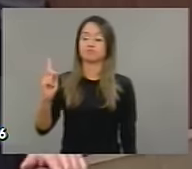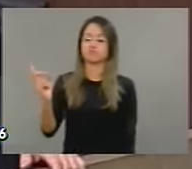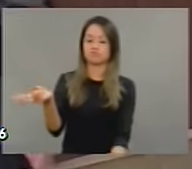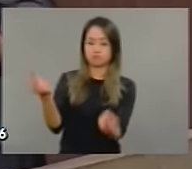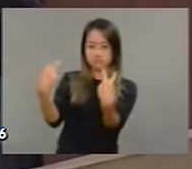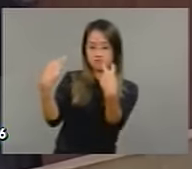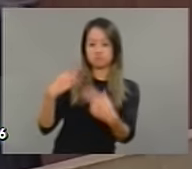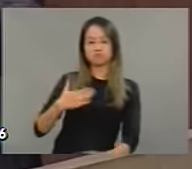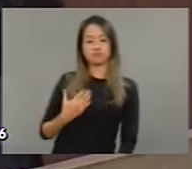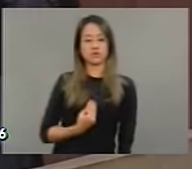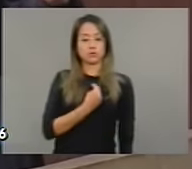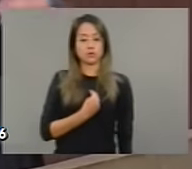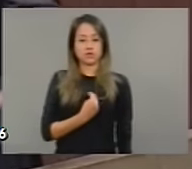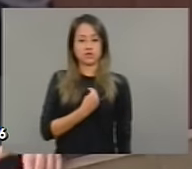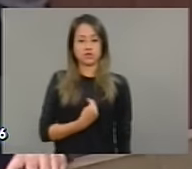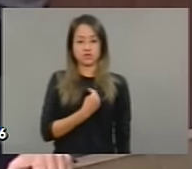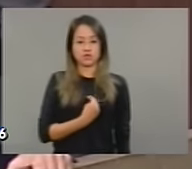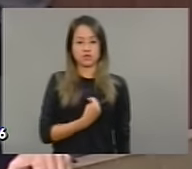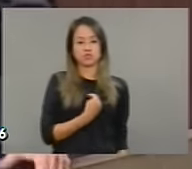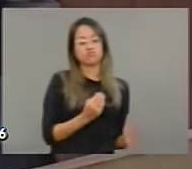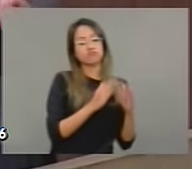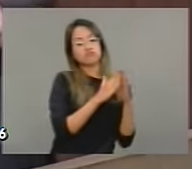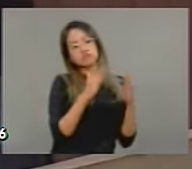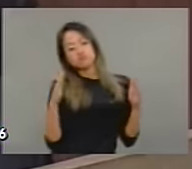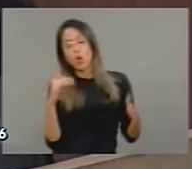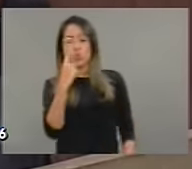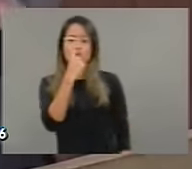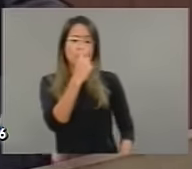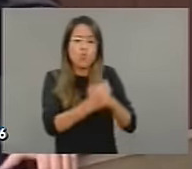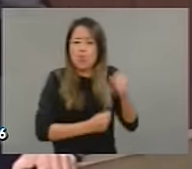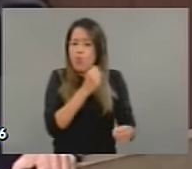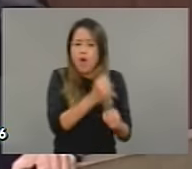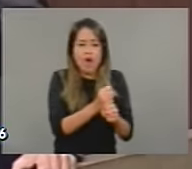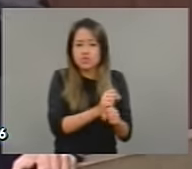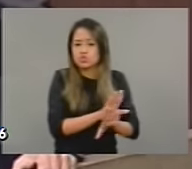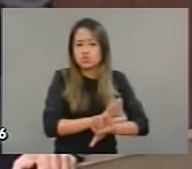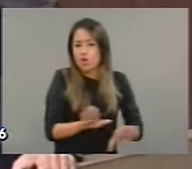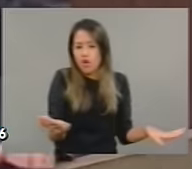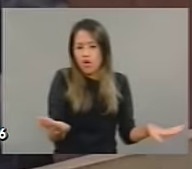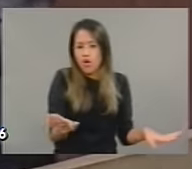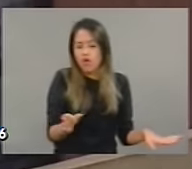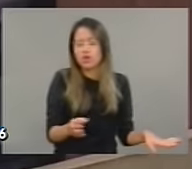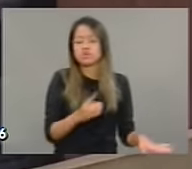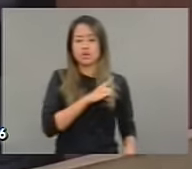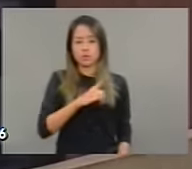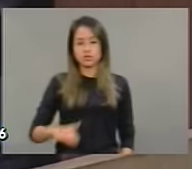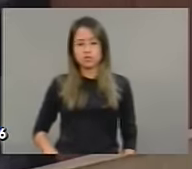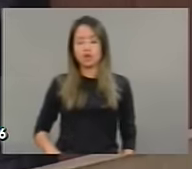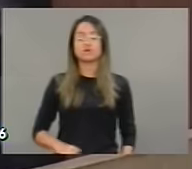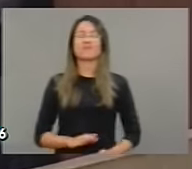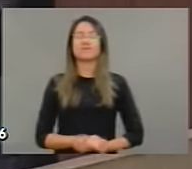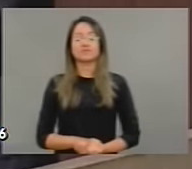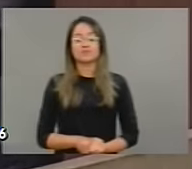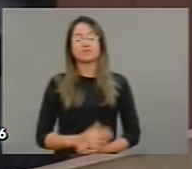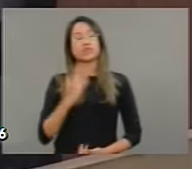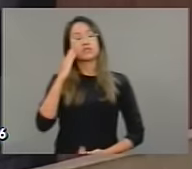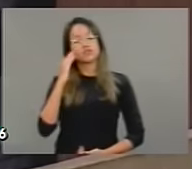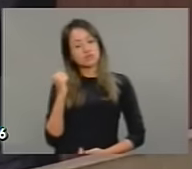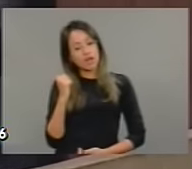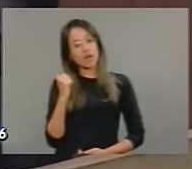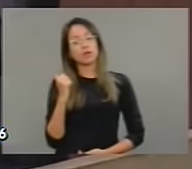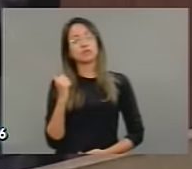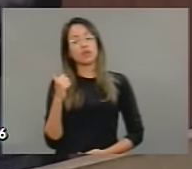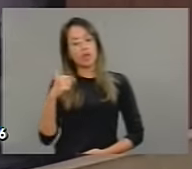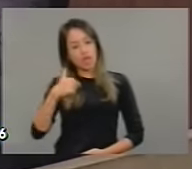trajetória parlamentar curtíssima, dado que estou no primeiro mandato, portanto, no segundo ano do primeiro mandato, tem acompanhado o número de vezes